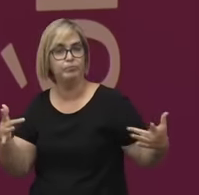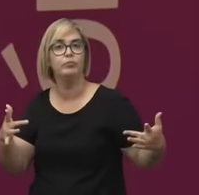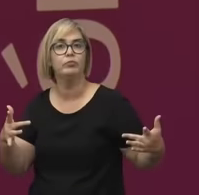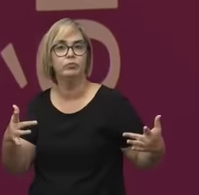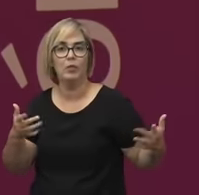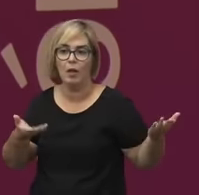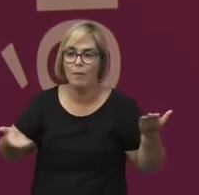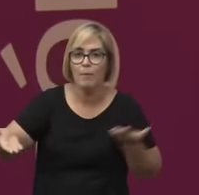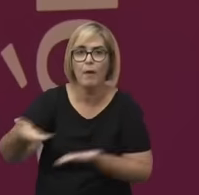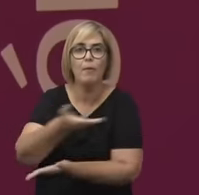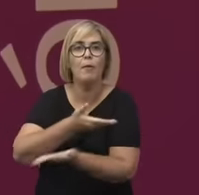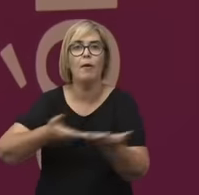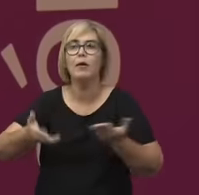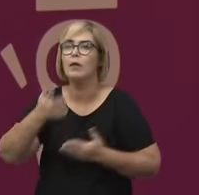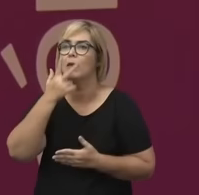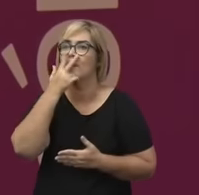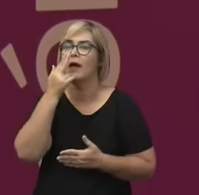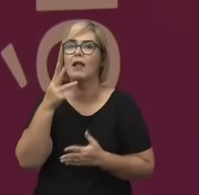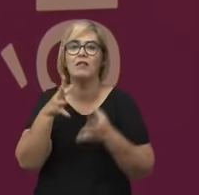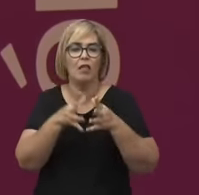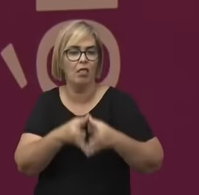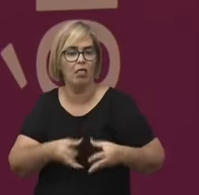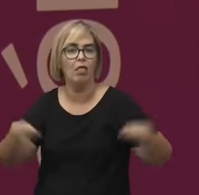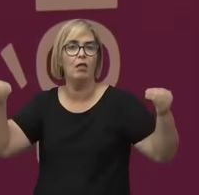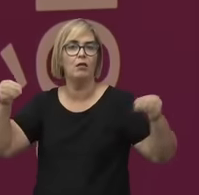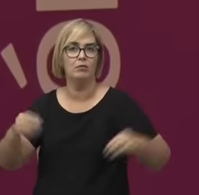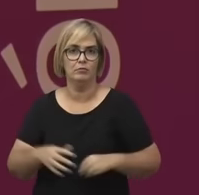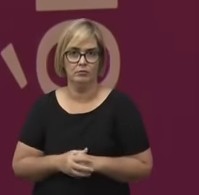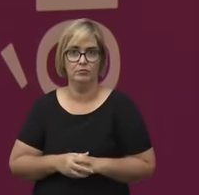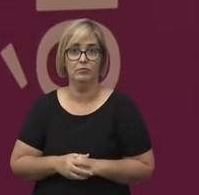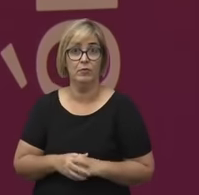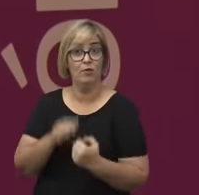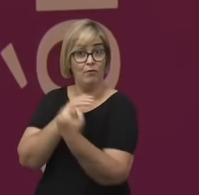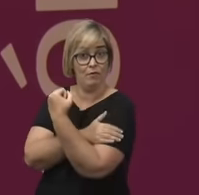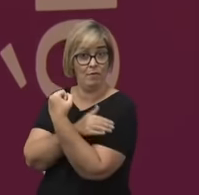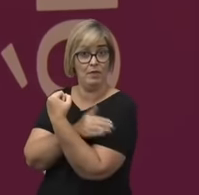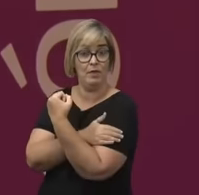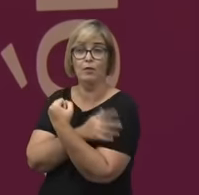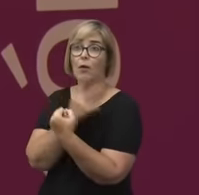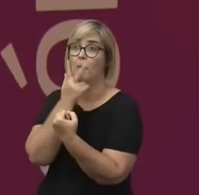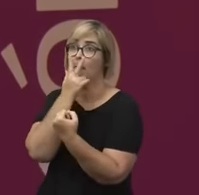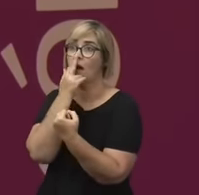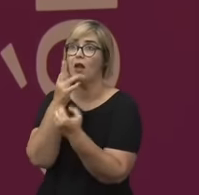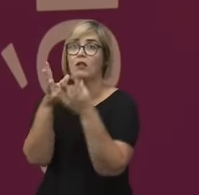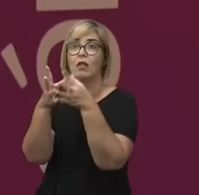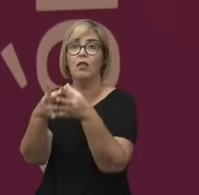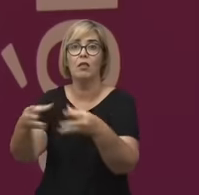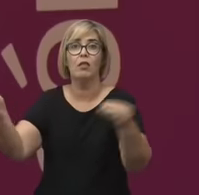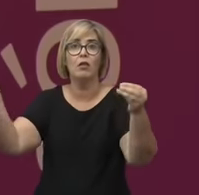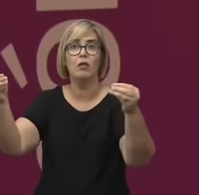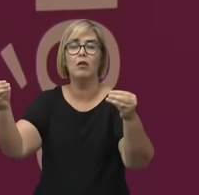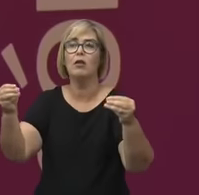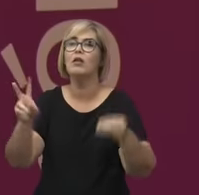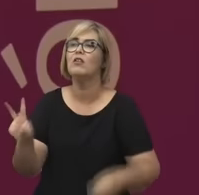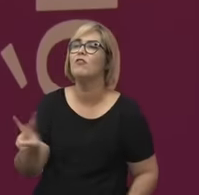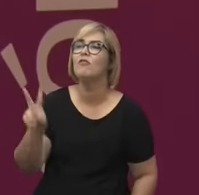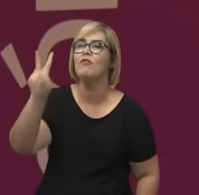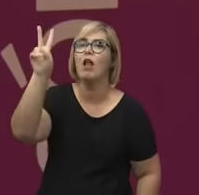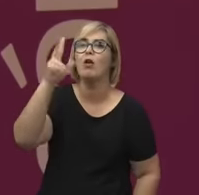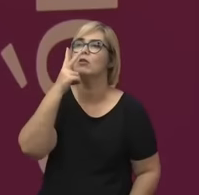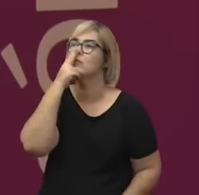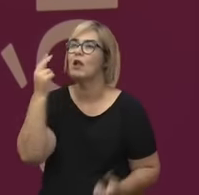se perderam nos últimos 8 mil anos, quando o feminino se tornou invisível e esses valores foram substituídos pela